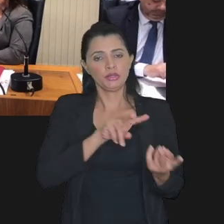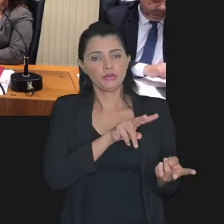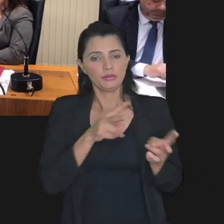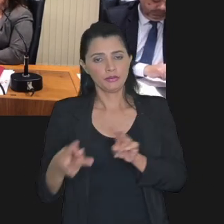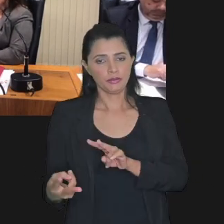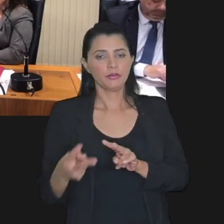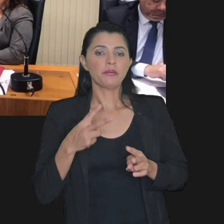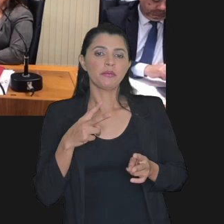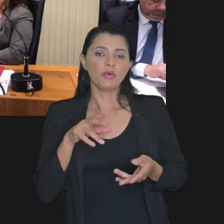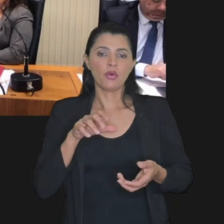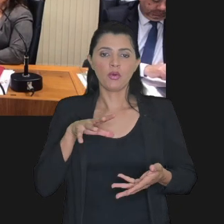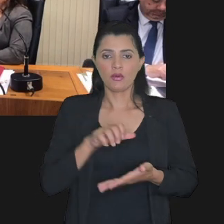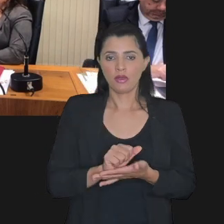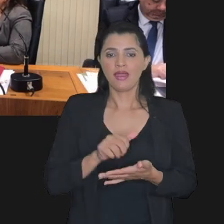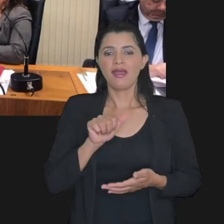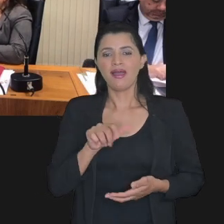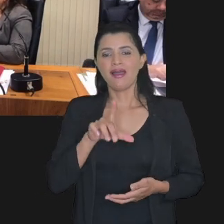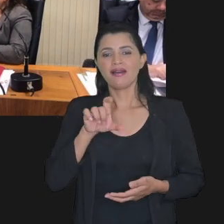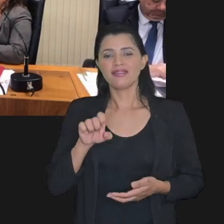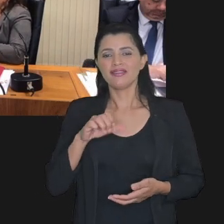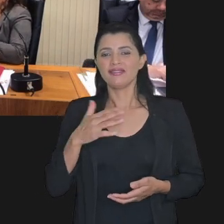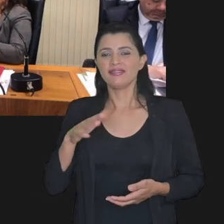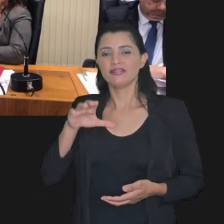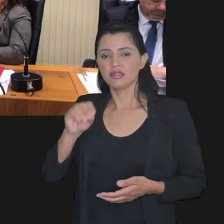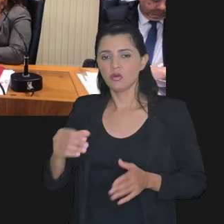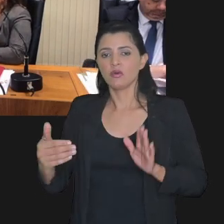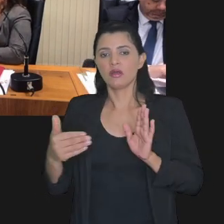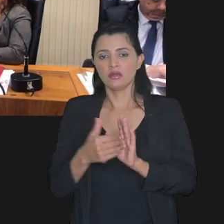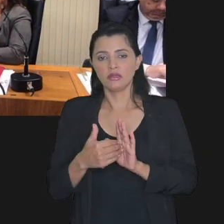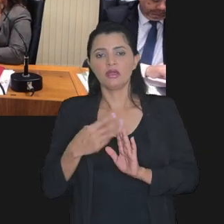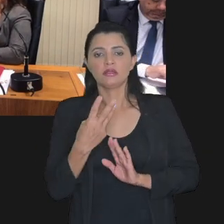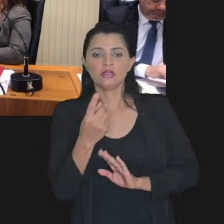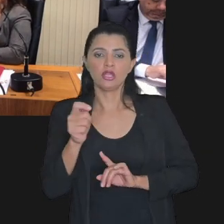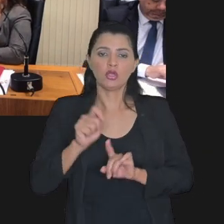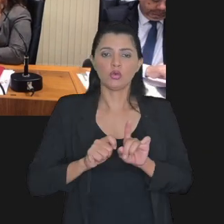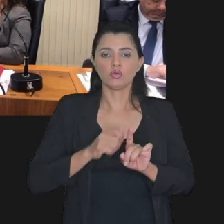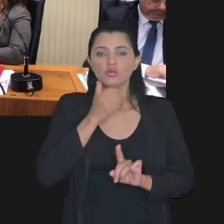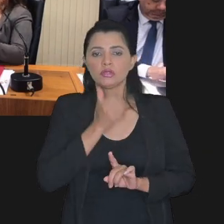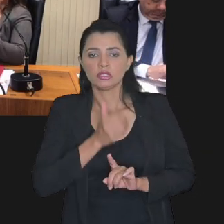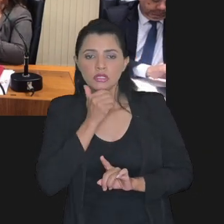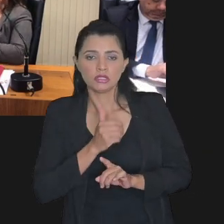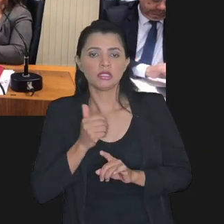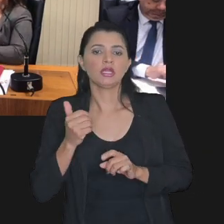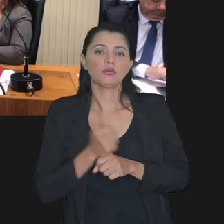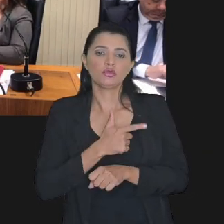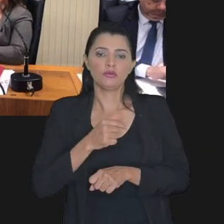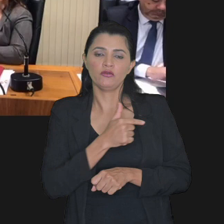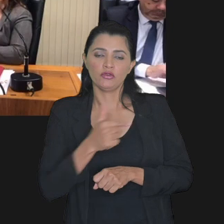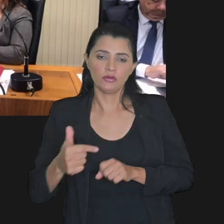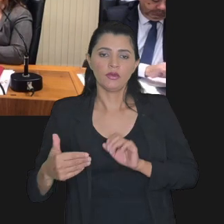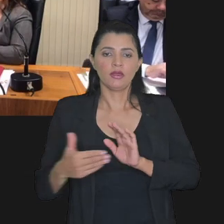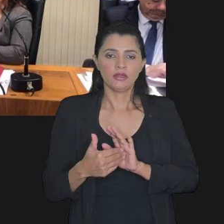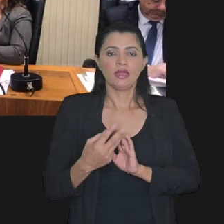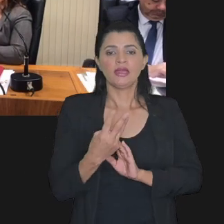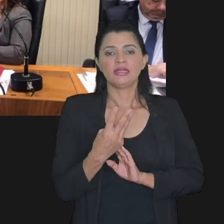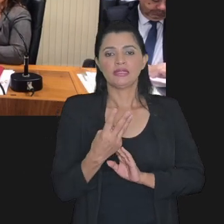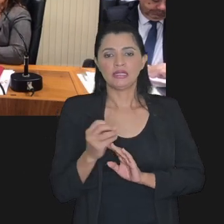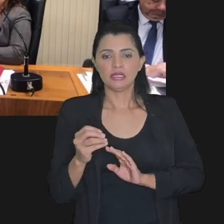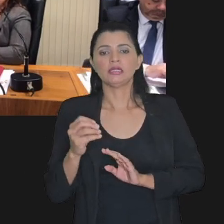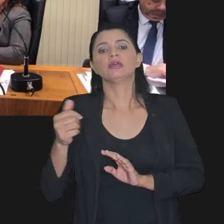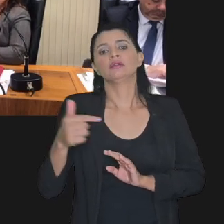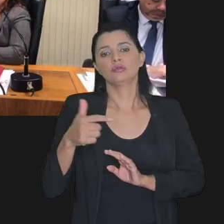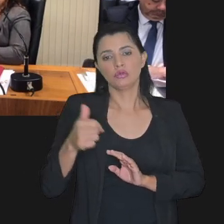transação por adesão abertas até 31 do 10 de 2022 no nome da PFN e até 30 do 12 de 2022